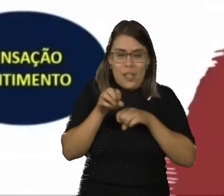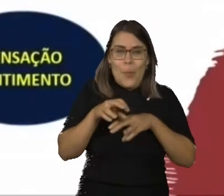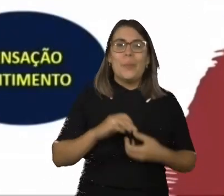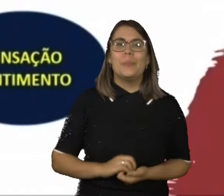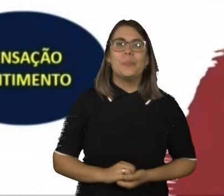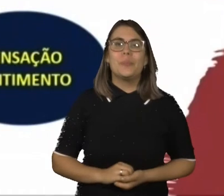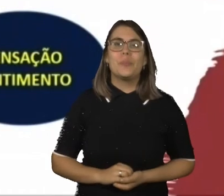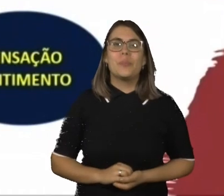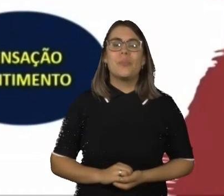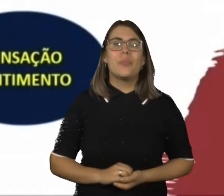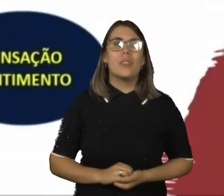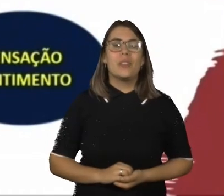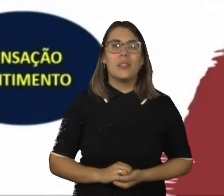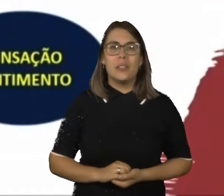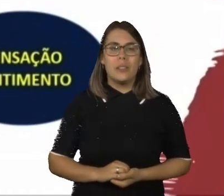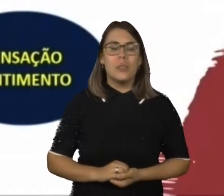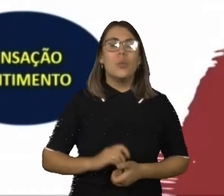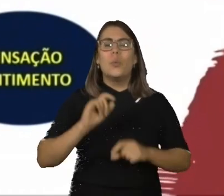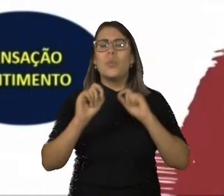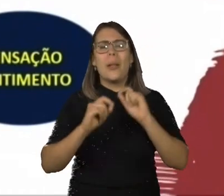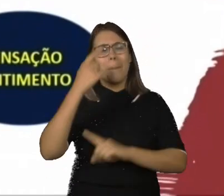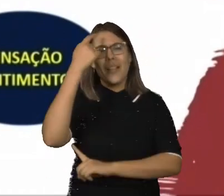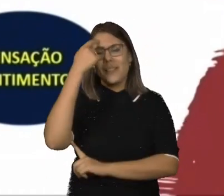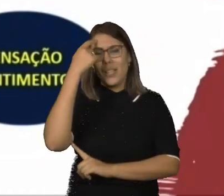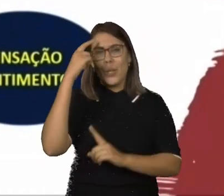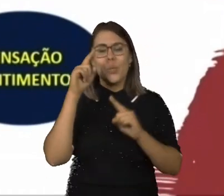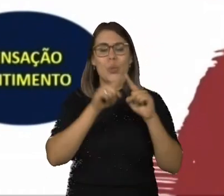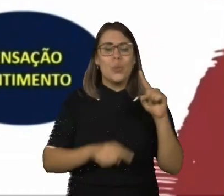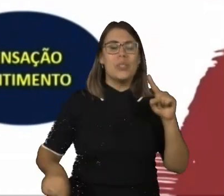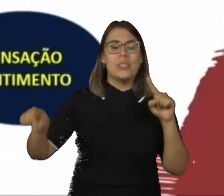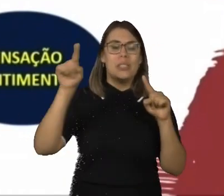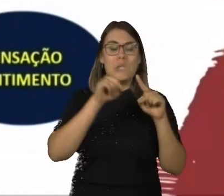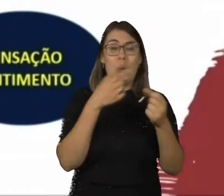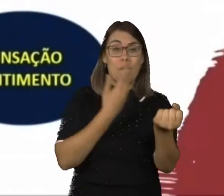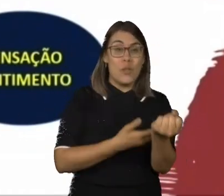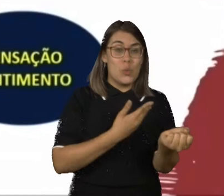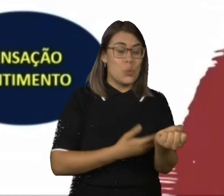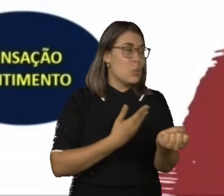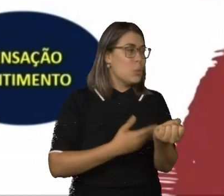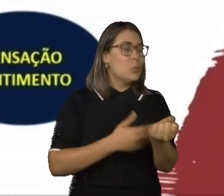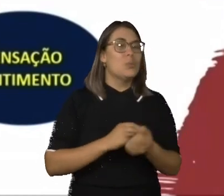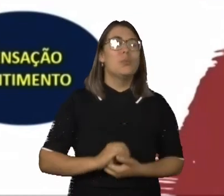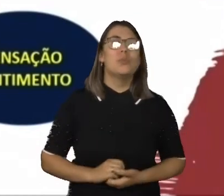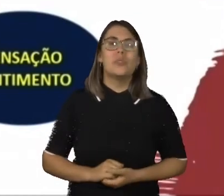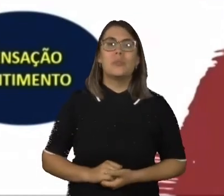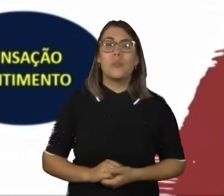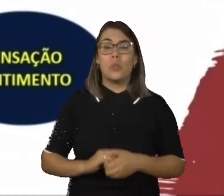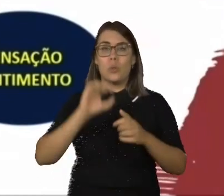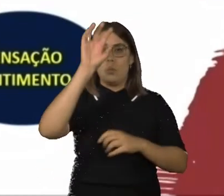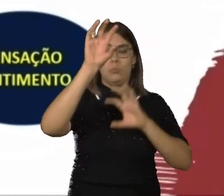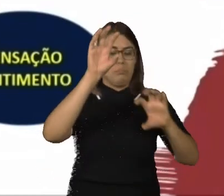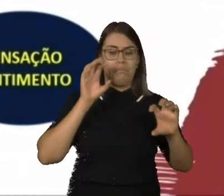aqui é o nosso grande insight, né, o nosso círculo vicioso ou virtuoso. Se eu tenho um pensamento